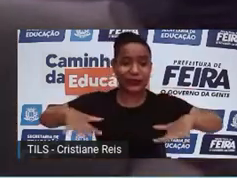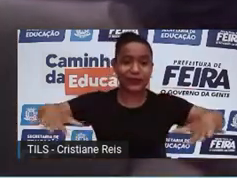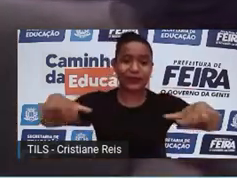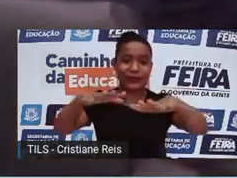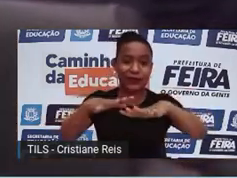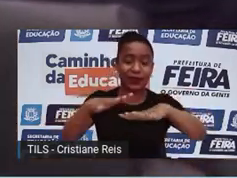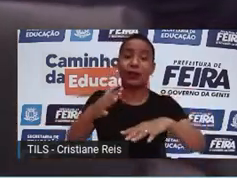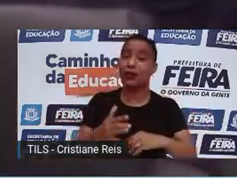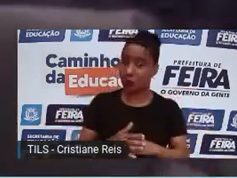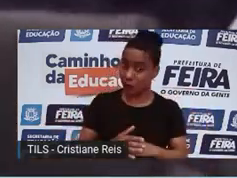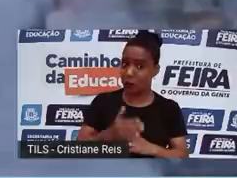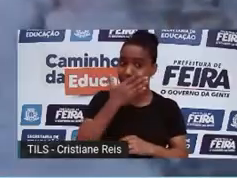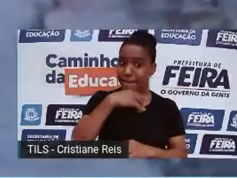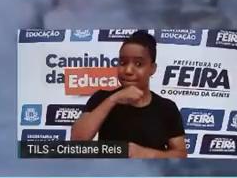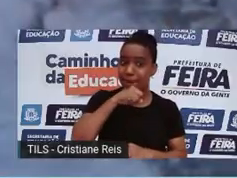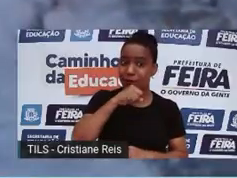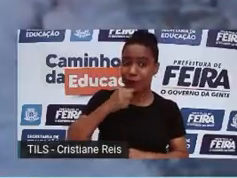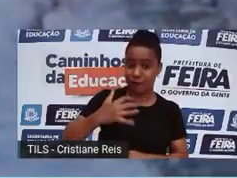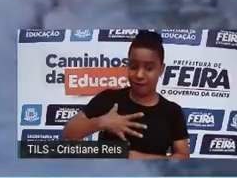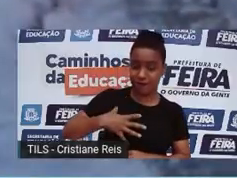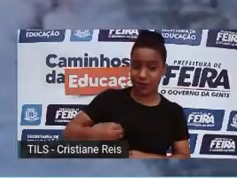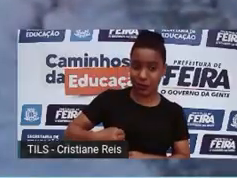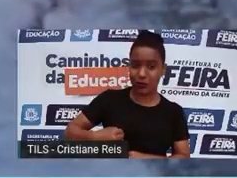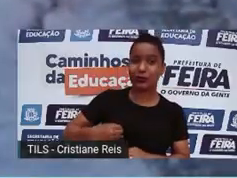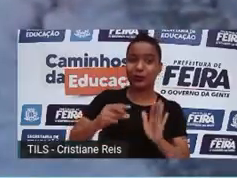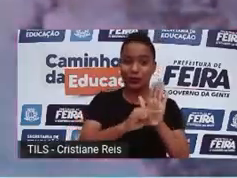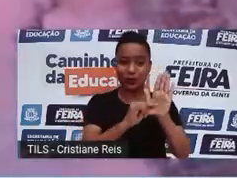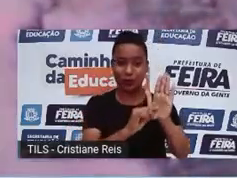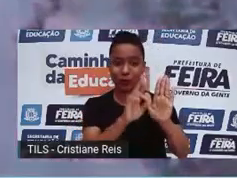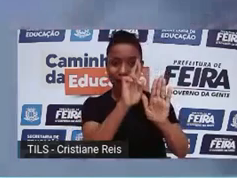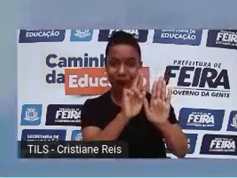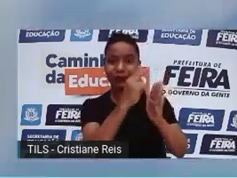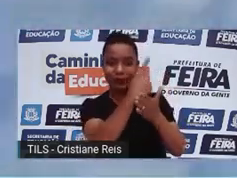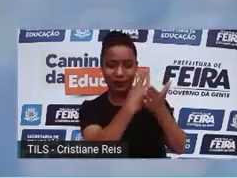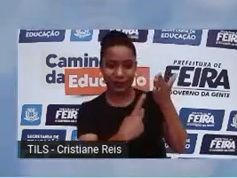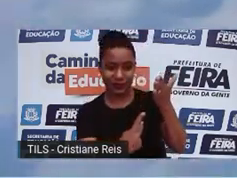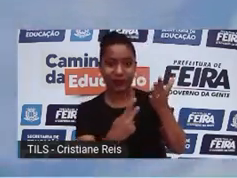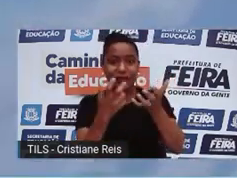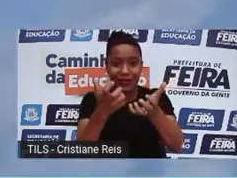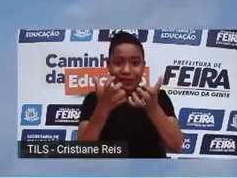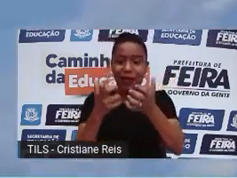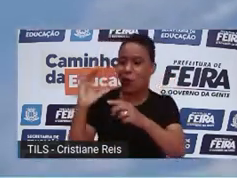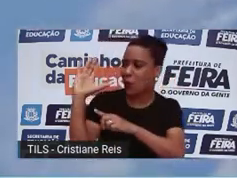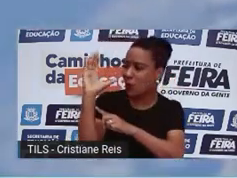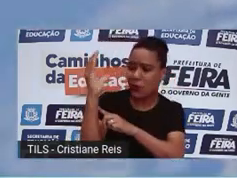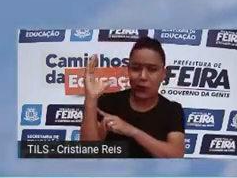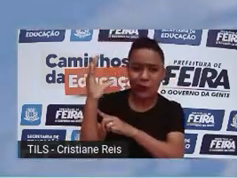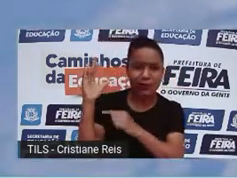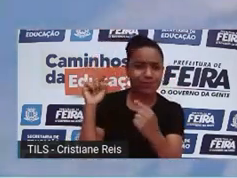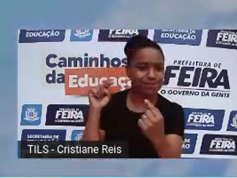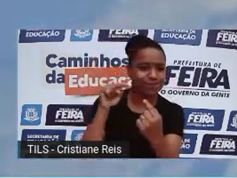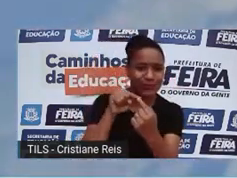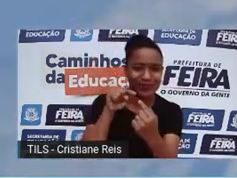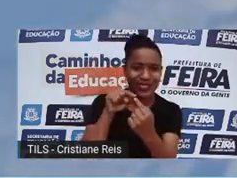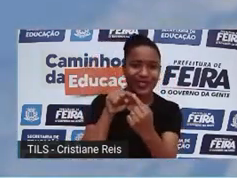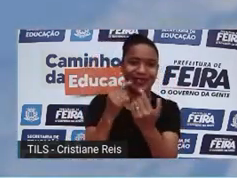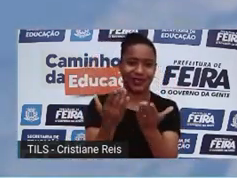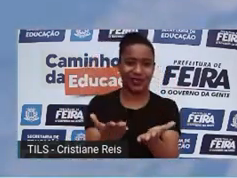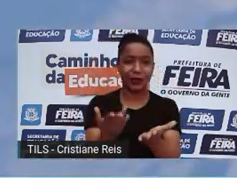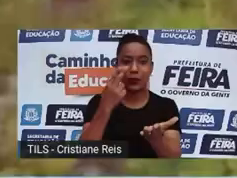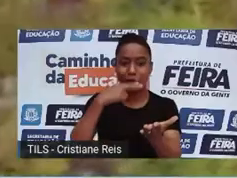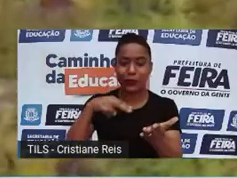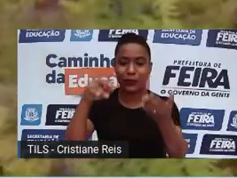cientistas que lutam para desarmar uma bomba climática. A liberação de gás